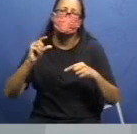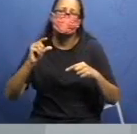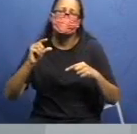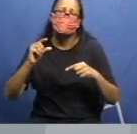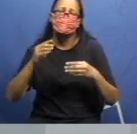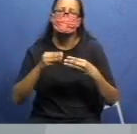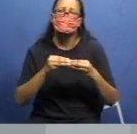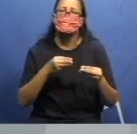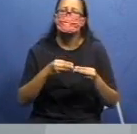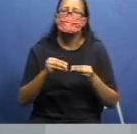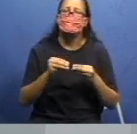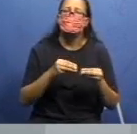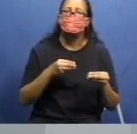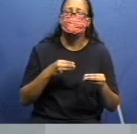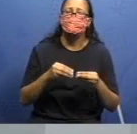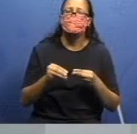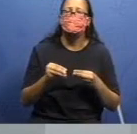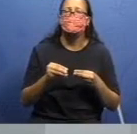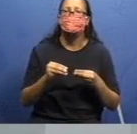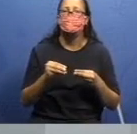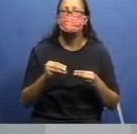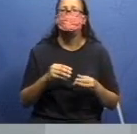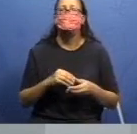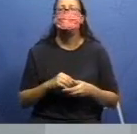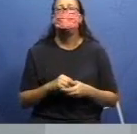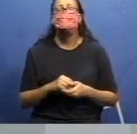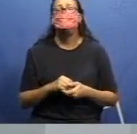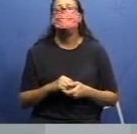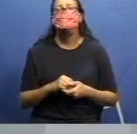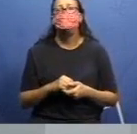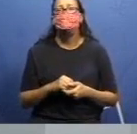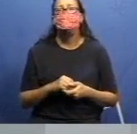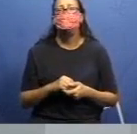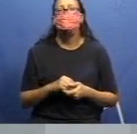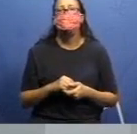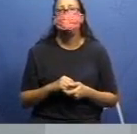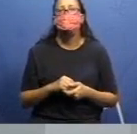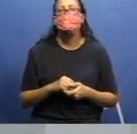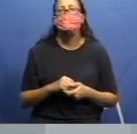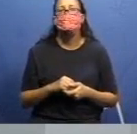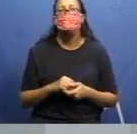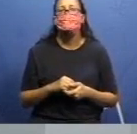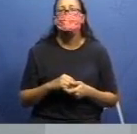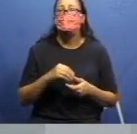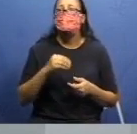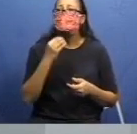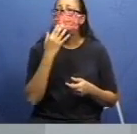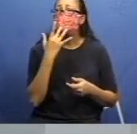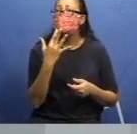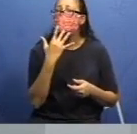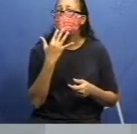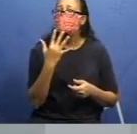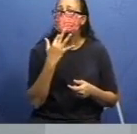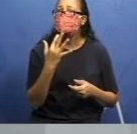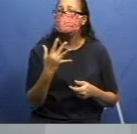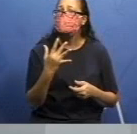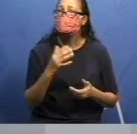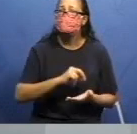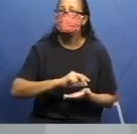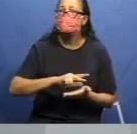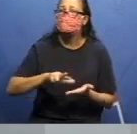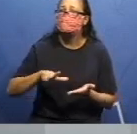Tampinha de garrafa mesmo, de garrafa de 2 litros, de garrafinha pequena. Tampinhas de plástico, coloridas, de bastante cores.